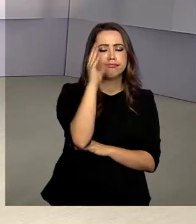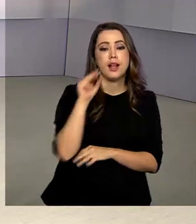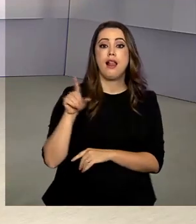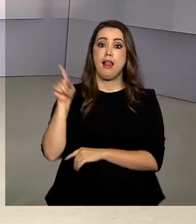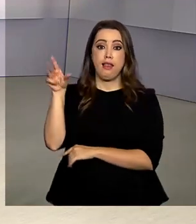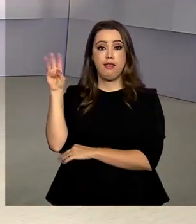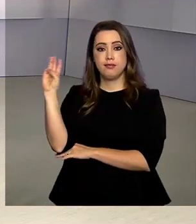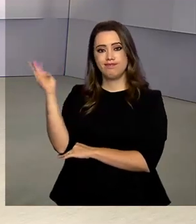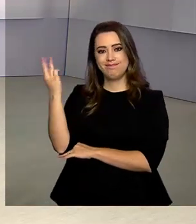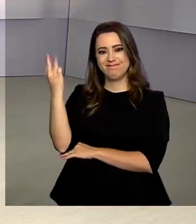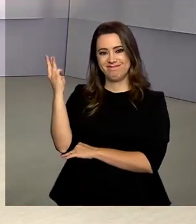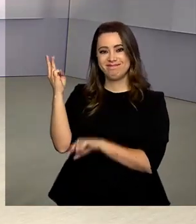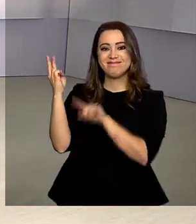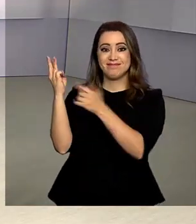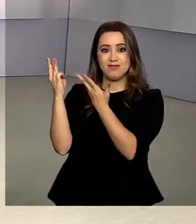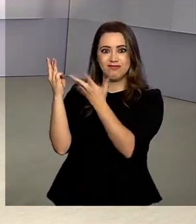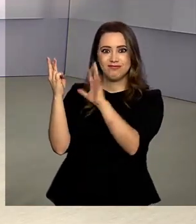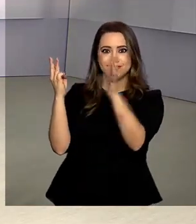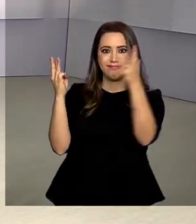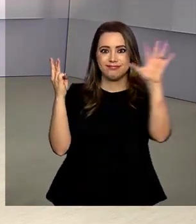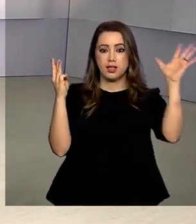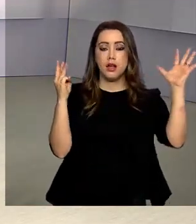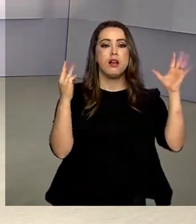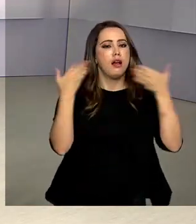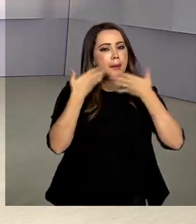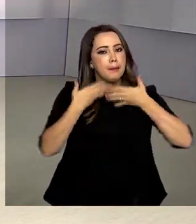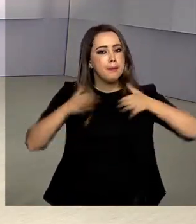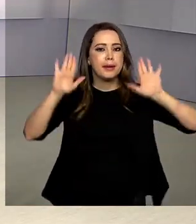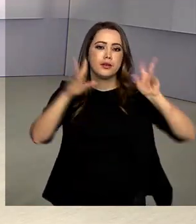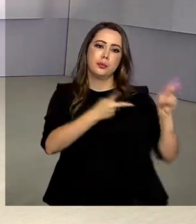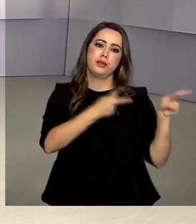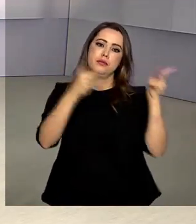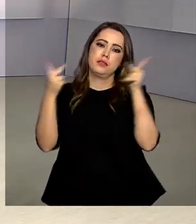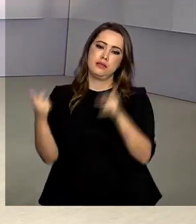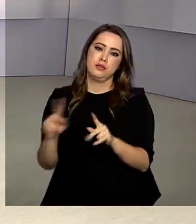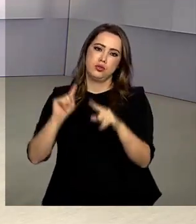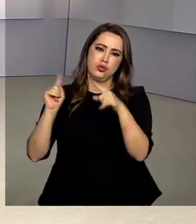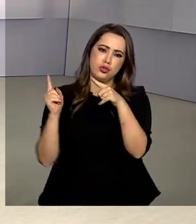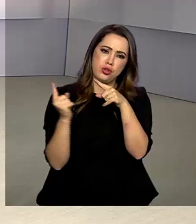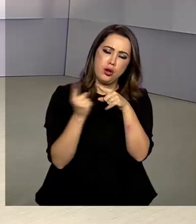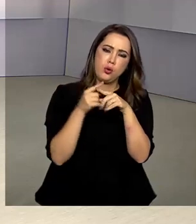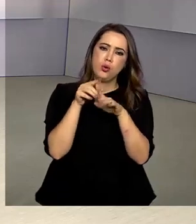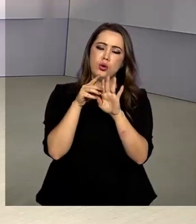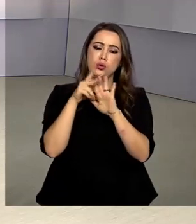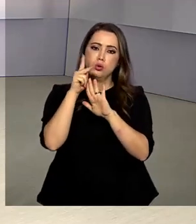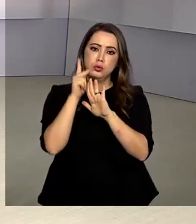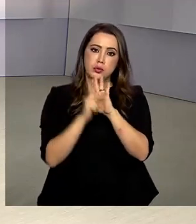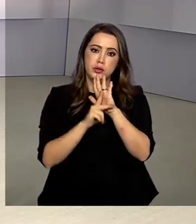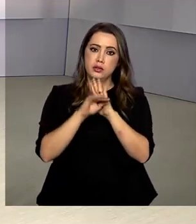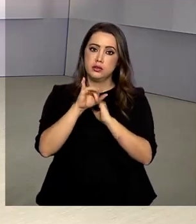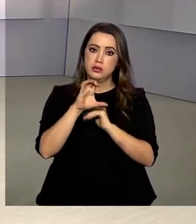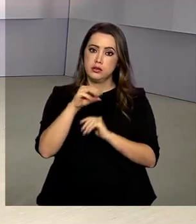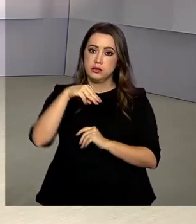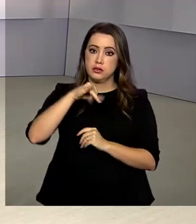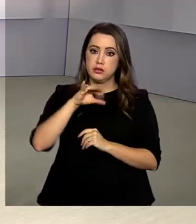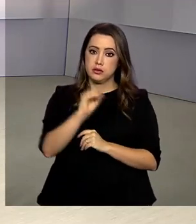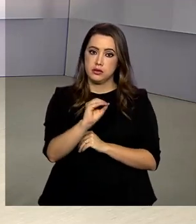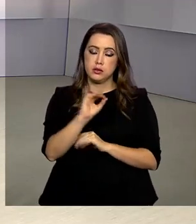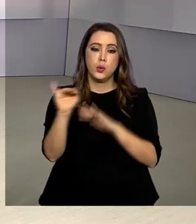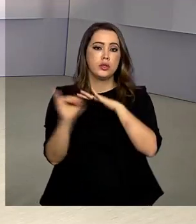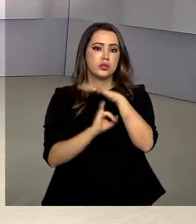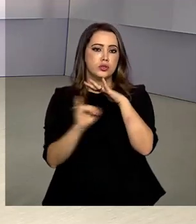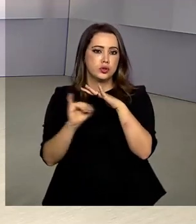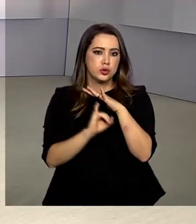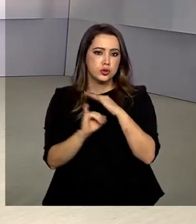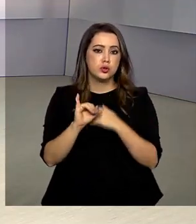dos Lençóis Maranhenses será reaberto para visitação pública. De acordo com o portaria do ICMBio, o Instituto Chico